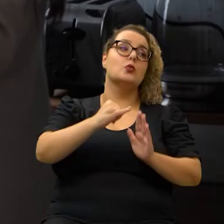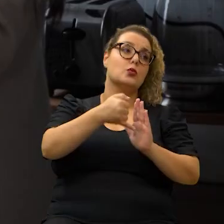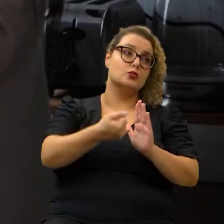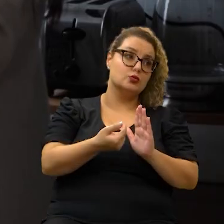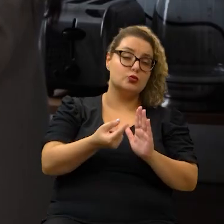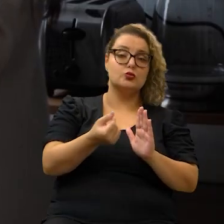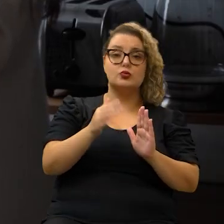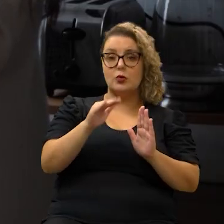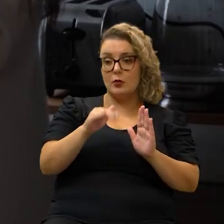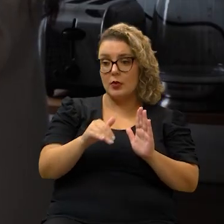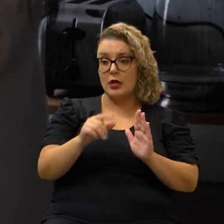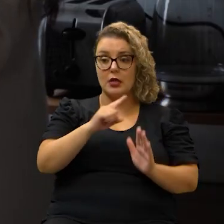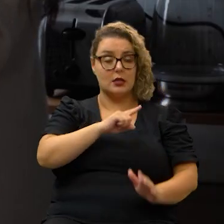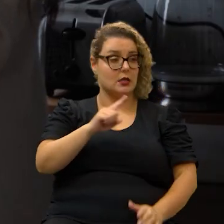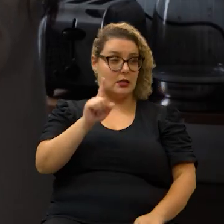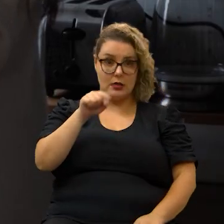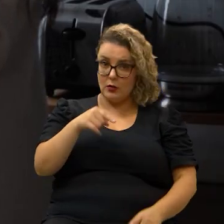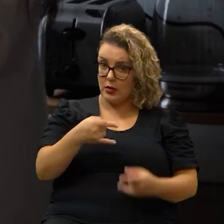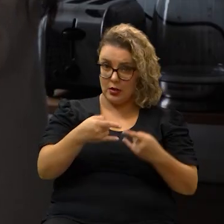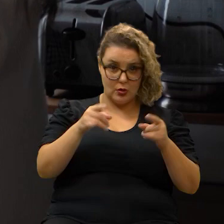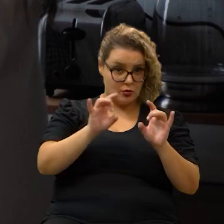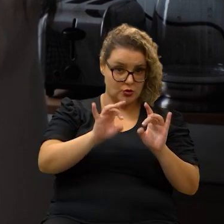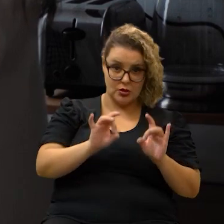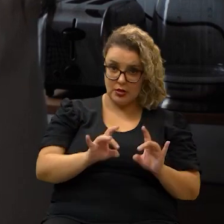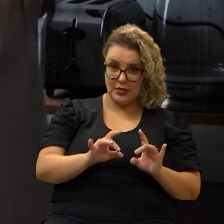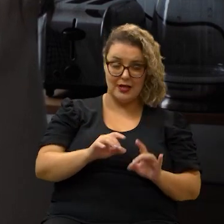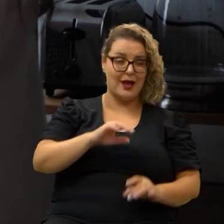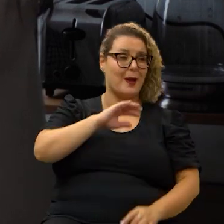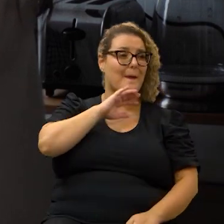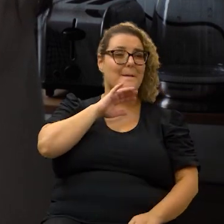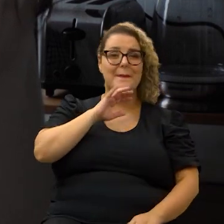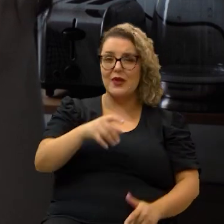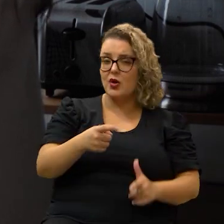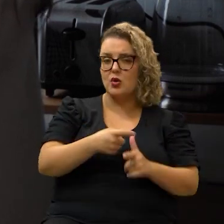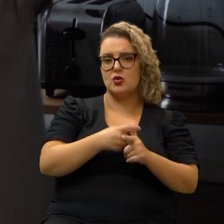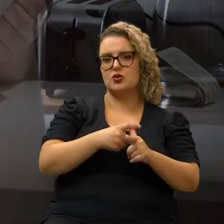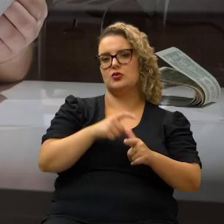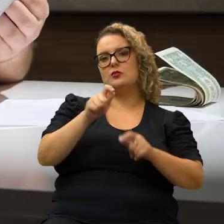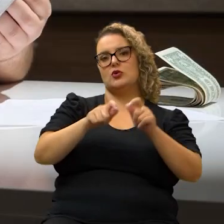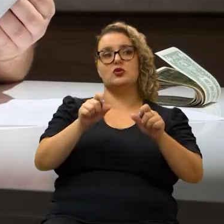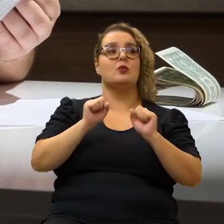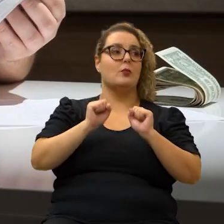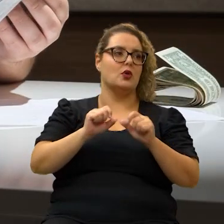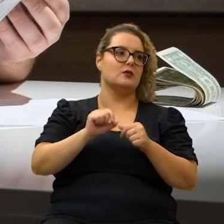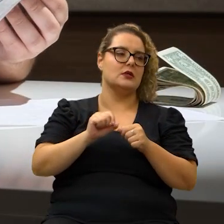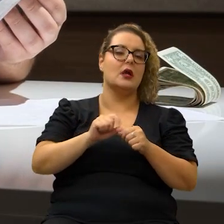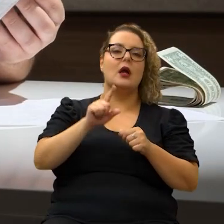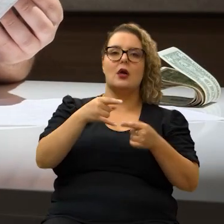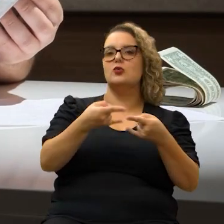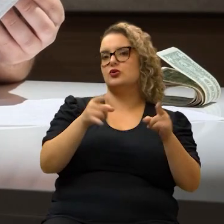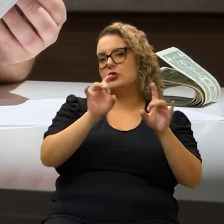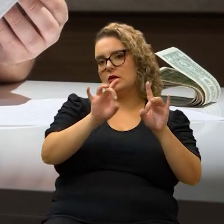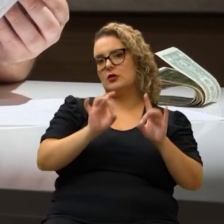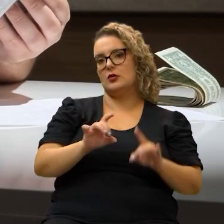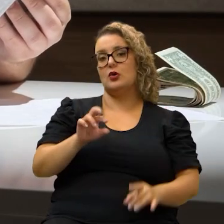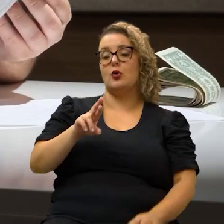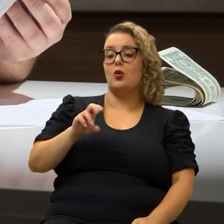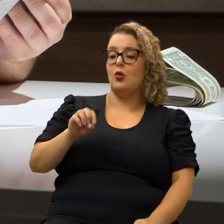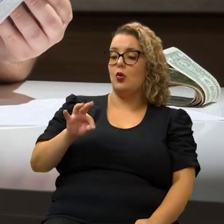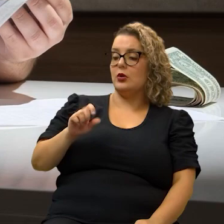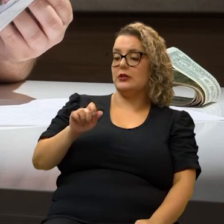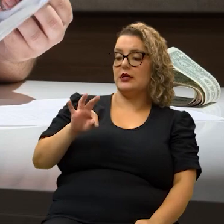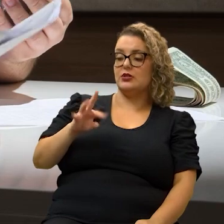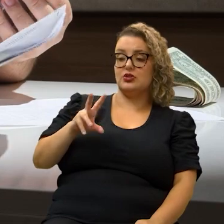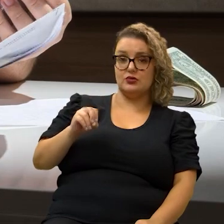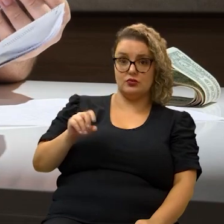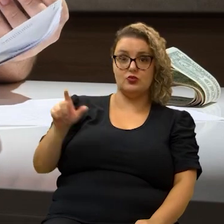com juros mais em conta que não é o caso do cheque especial a pior dívida que a pessoa pode fazer é o cheque especial e